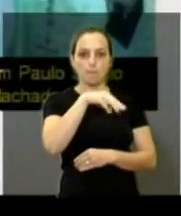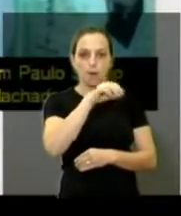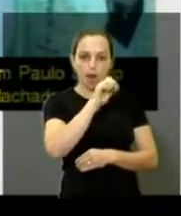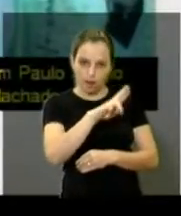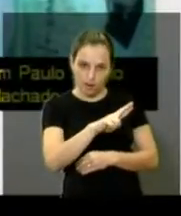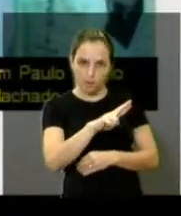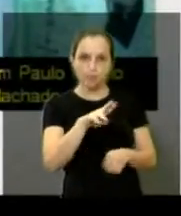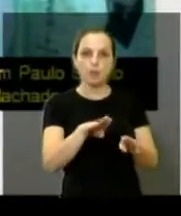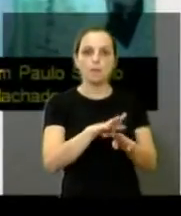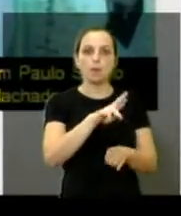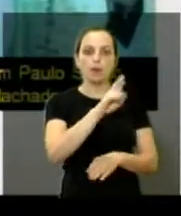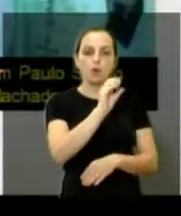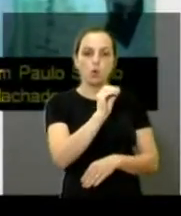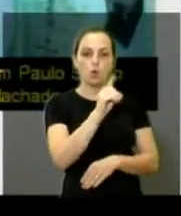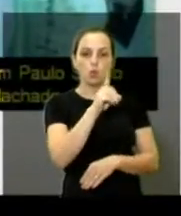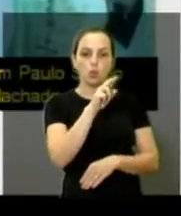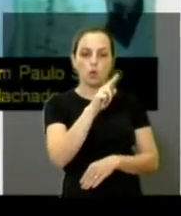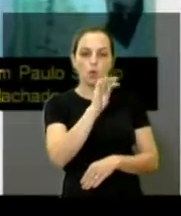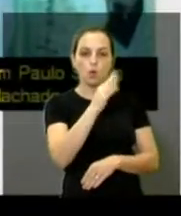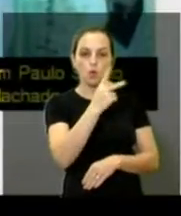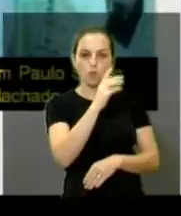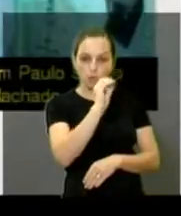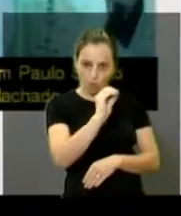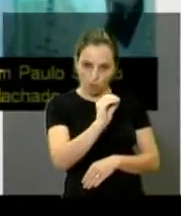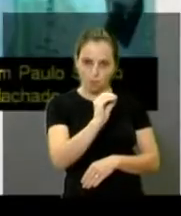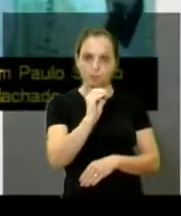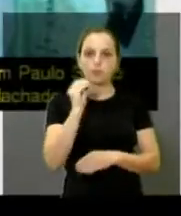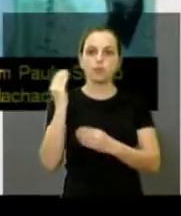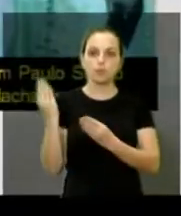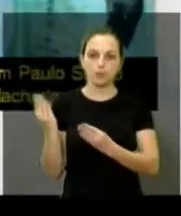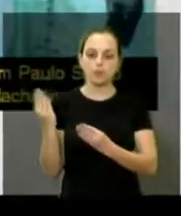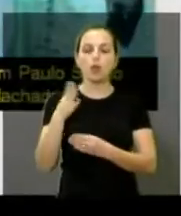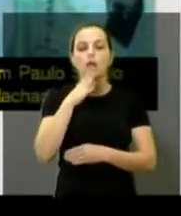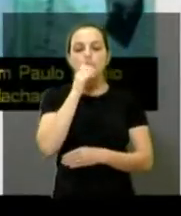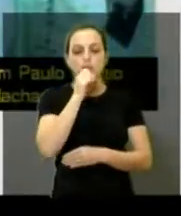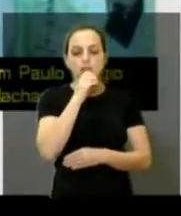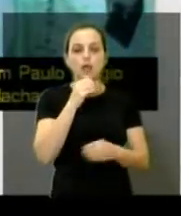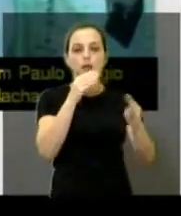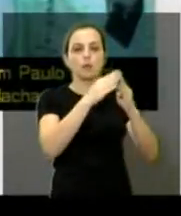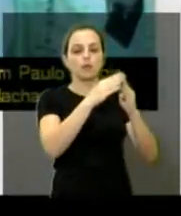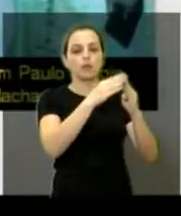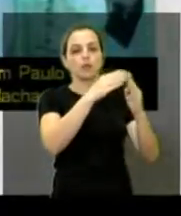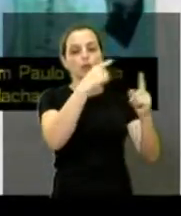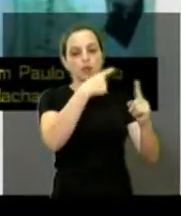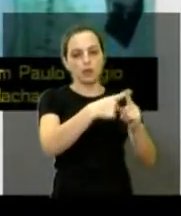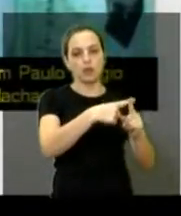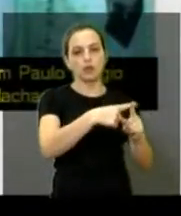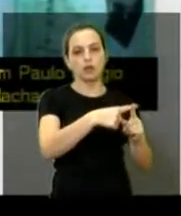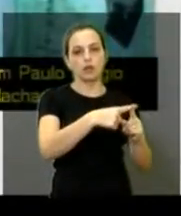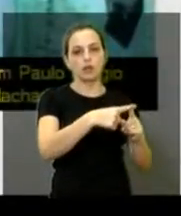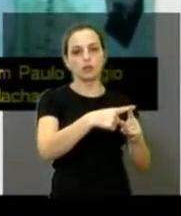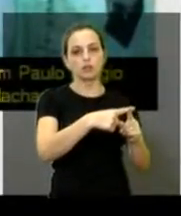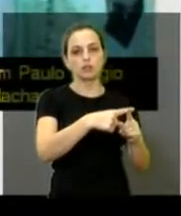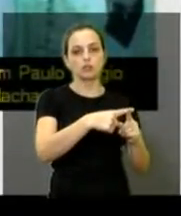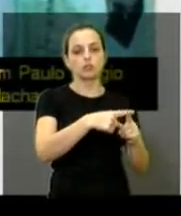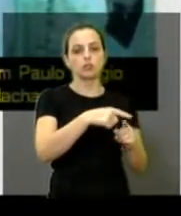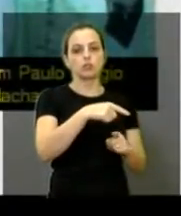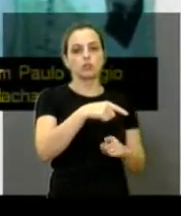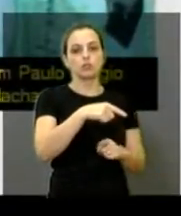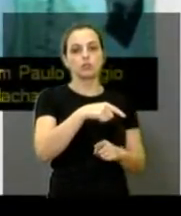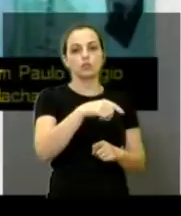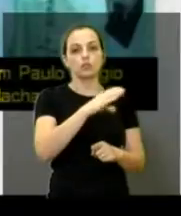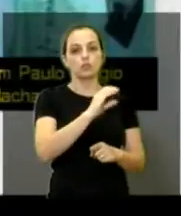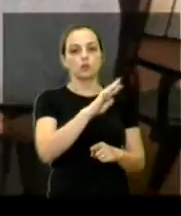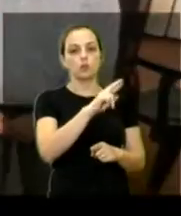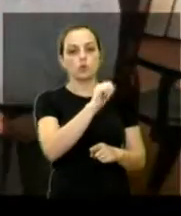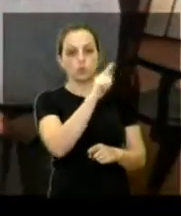aconteceu sábado na Igreja Santa Cruz, com a participação lá do nosso bispo, Dom Paulo Sérgio